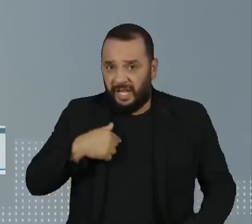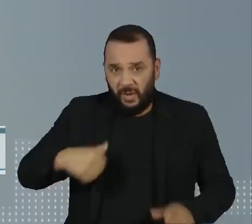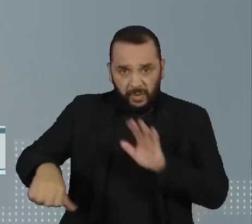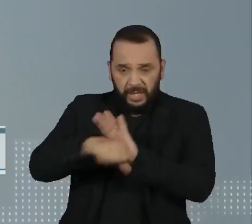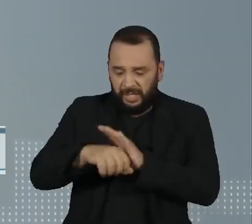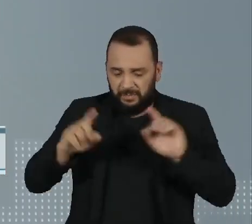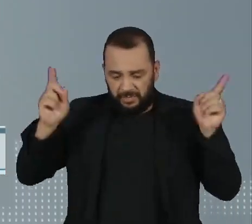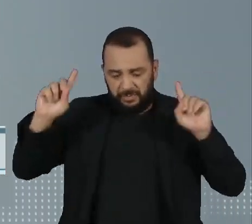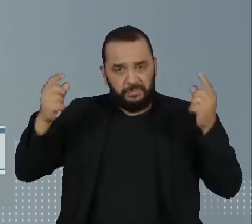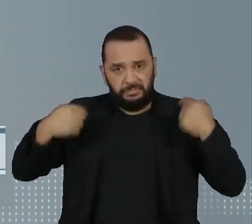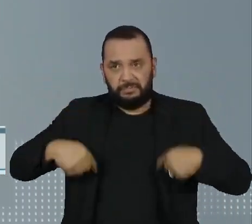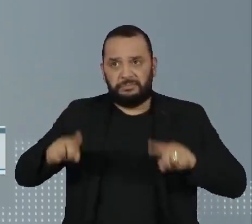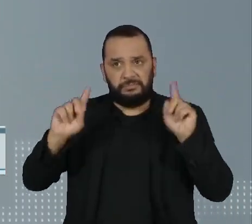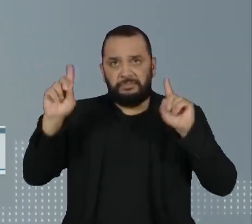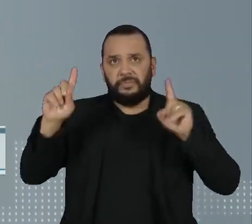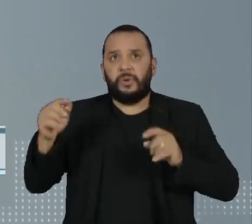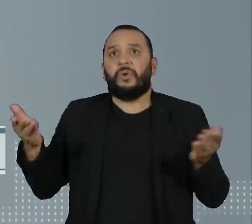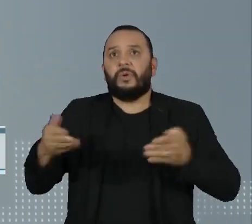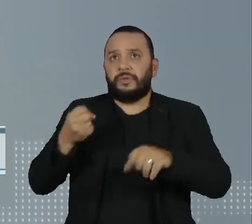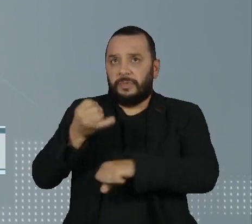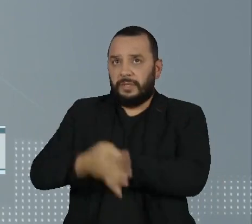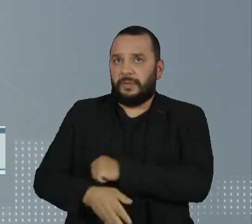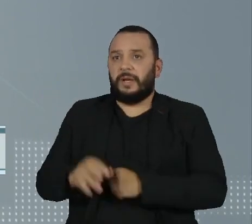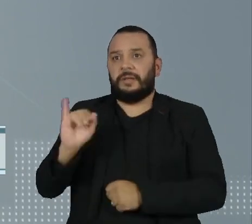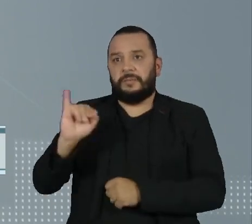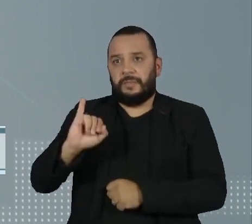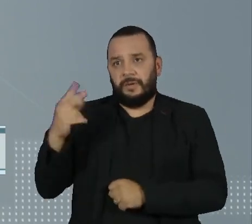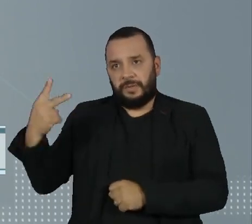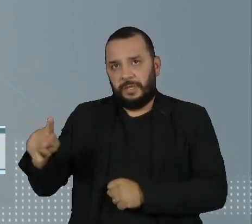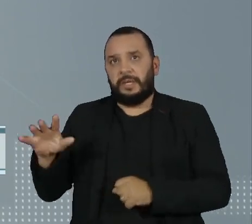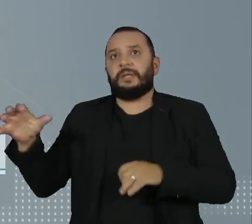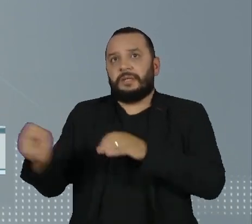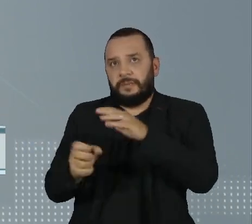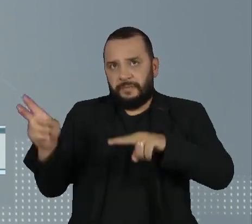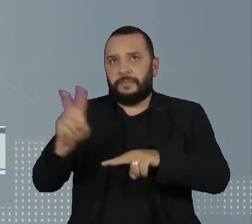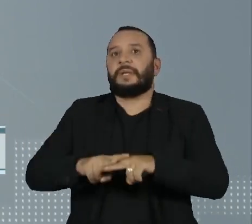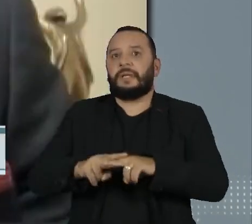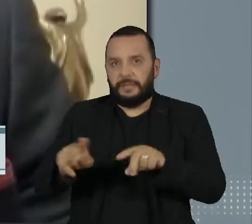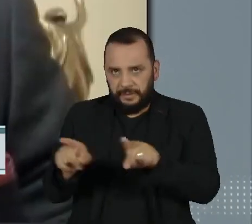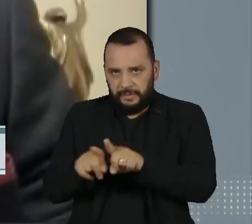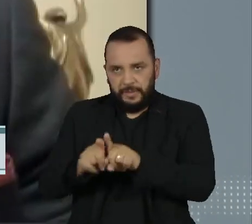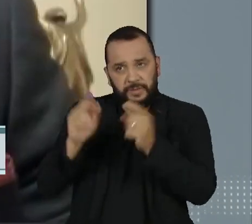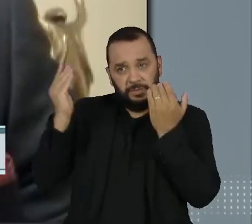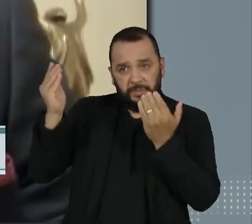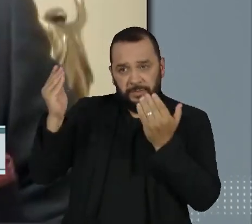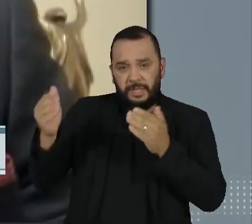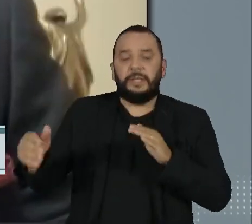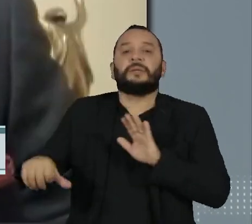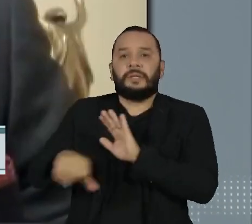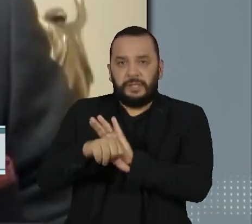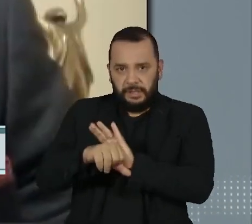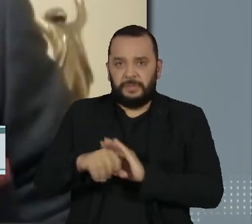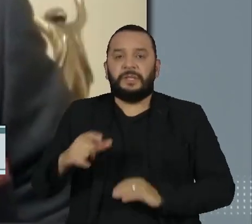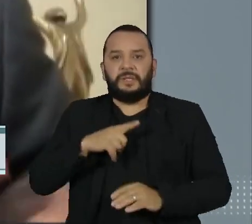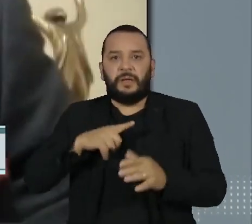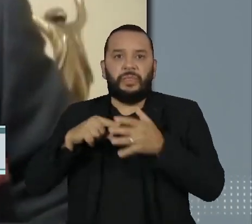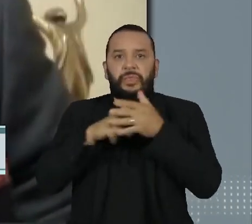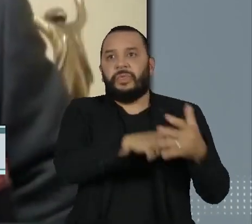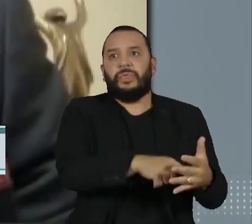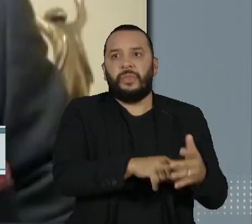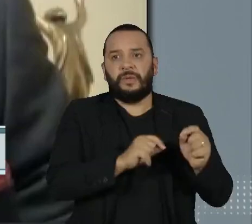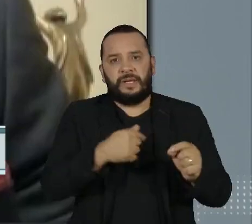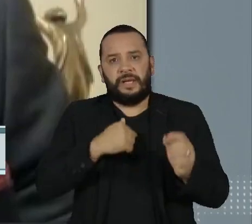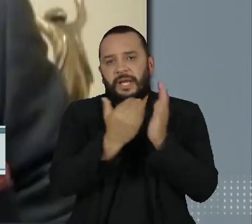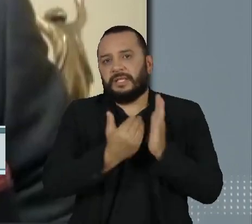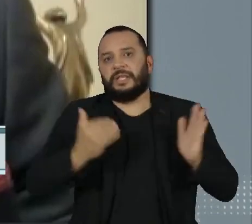crime. Hoje de madrugada, o irmão dele foi preso, também suspeito de envolvimento no crime. A ouvidoria das polícias recebeu denúncias de